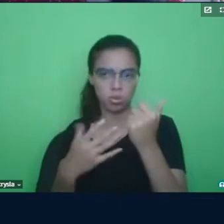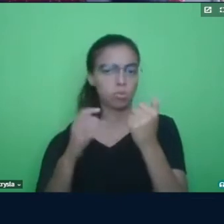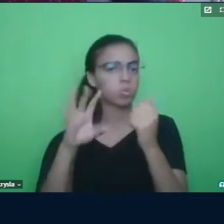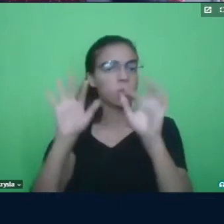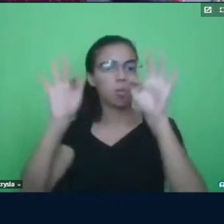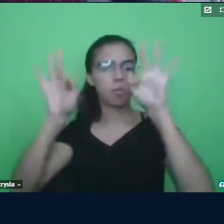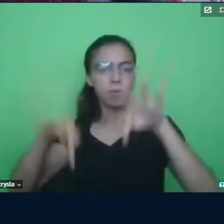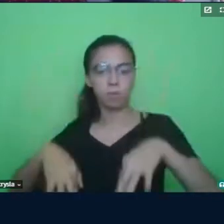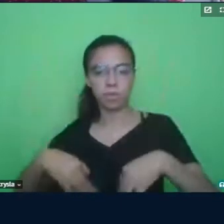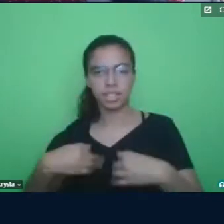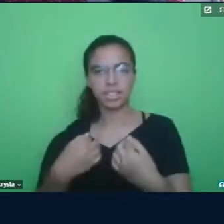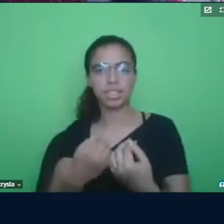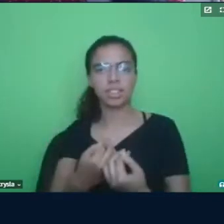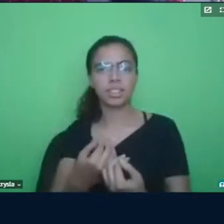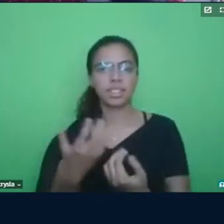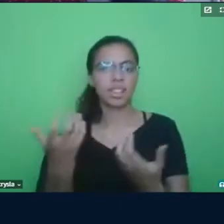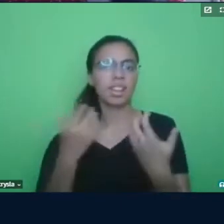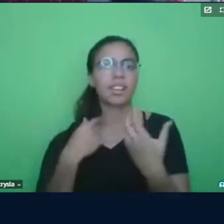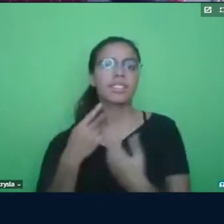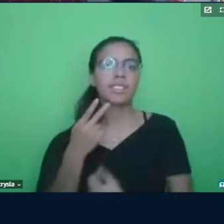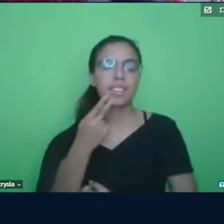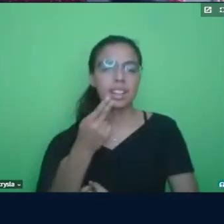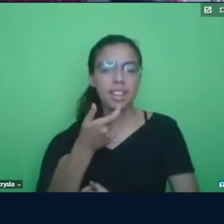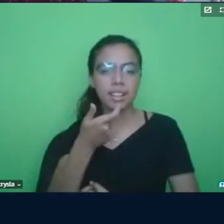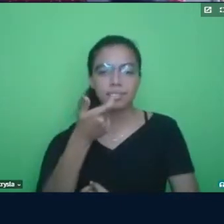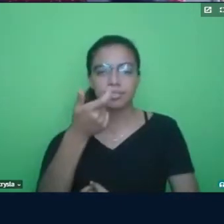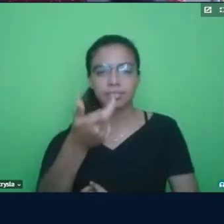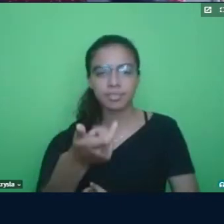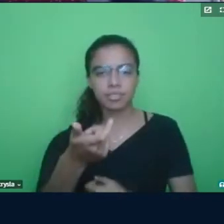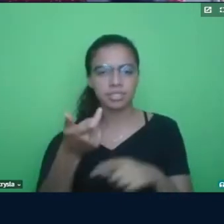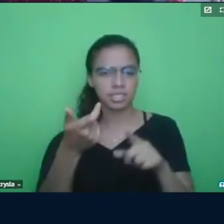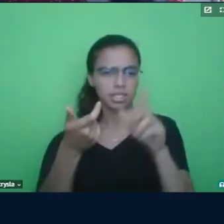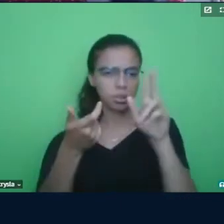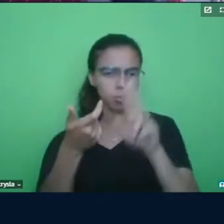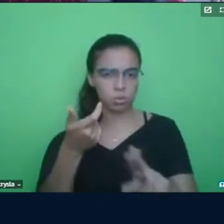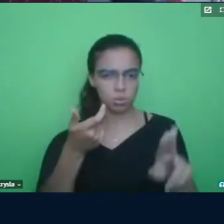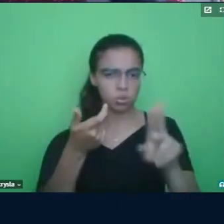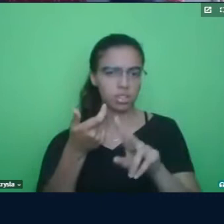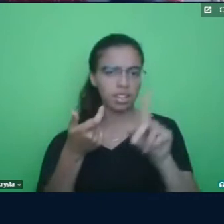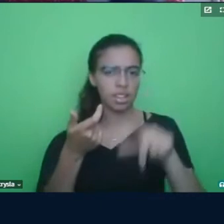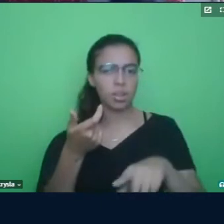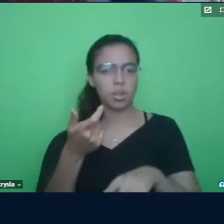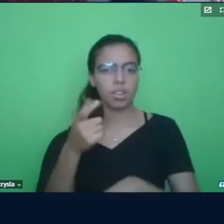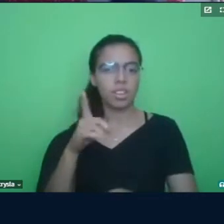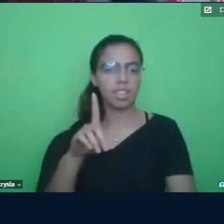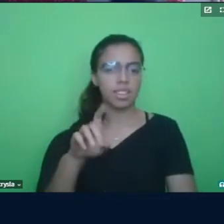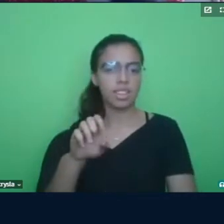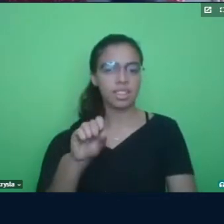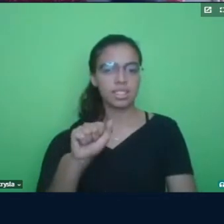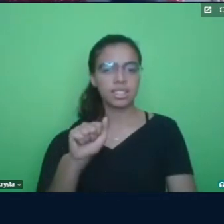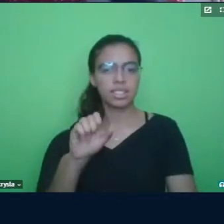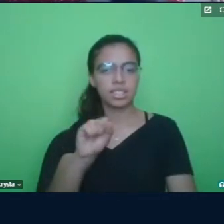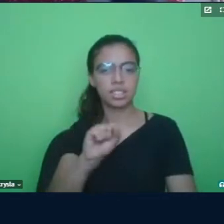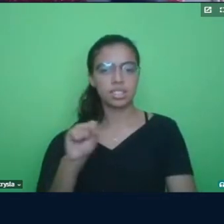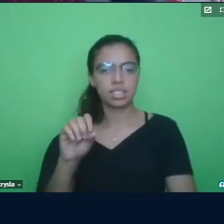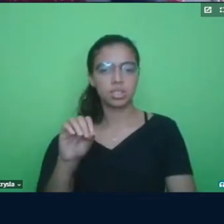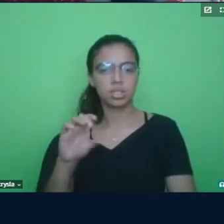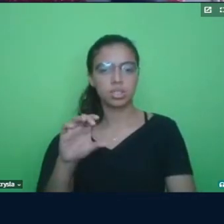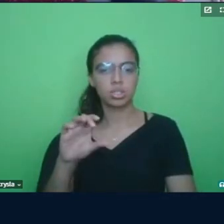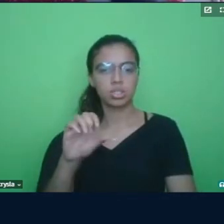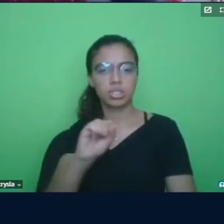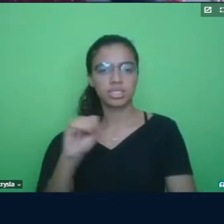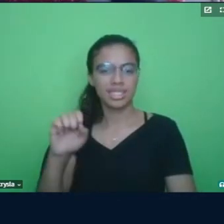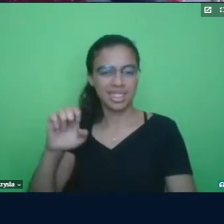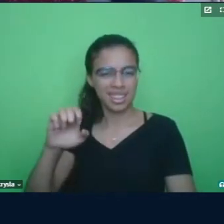usar uma palavra que você usou, que é o desassossego, né, então a gente tem esse desassossego, né, e